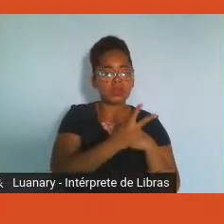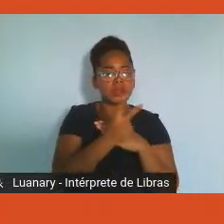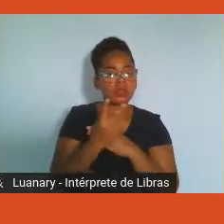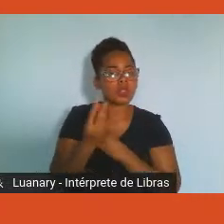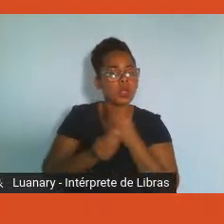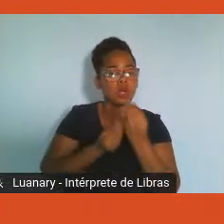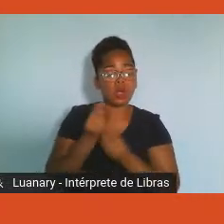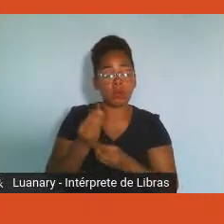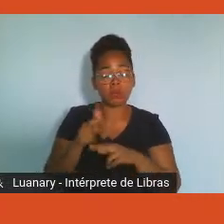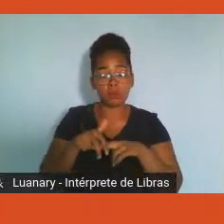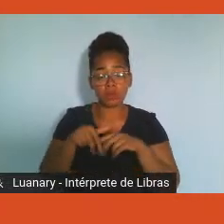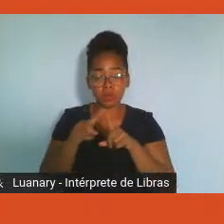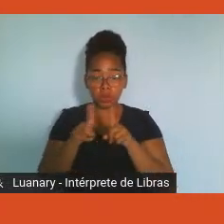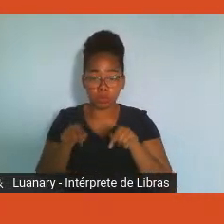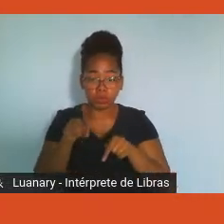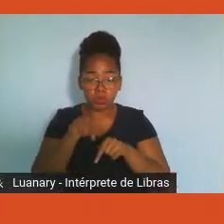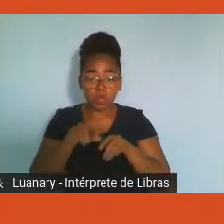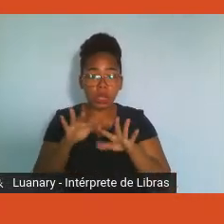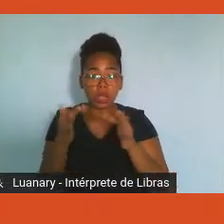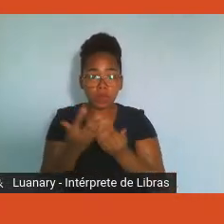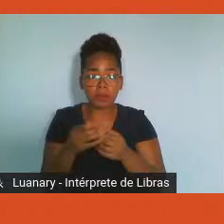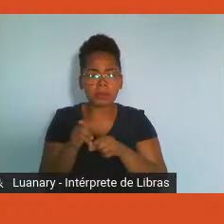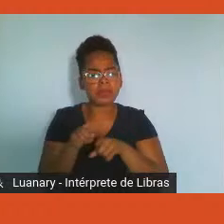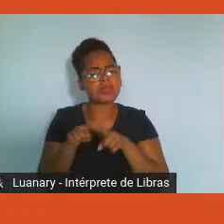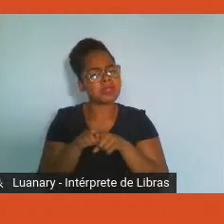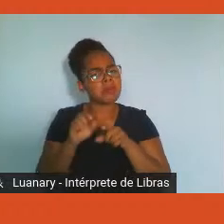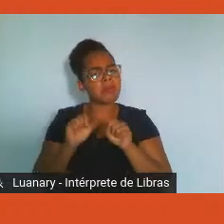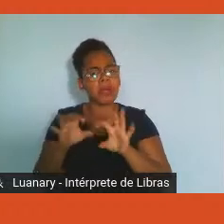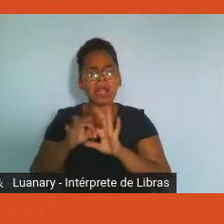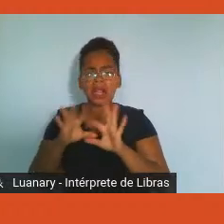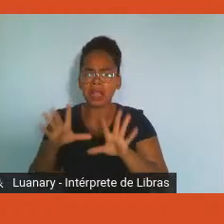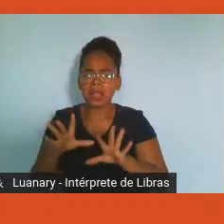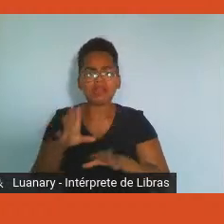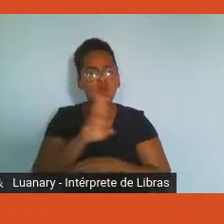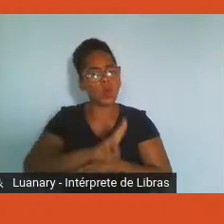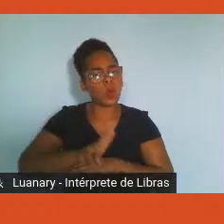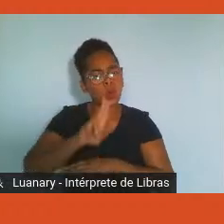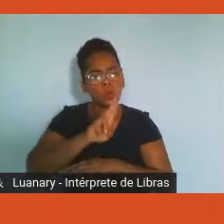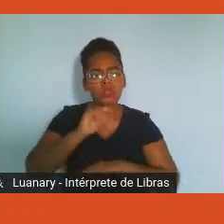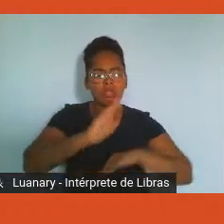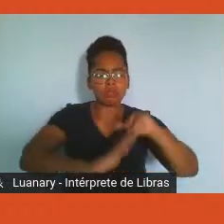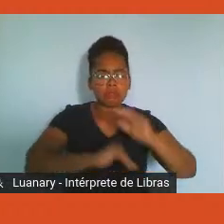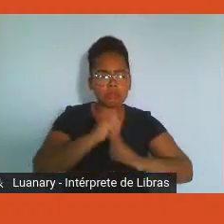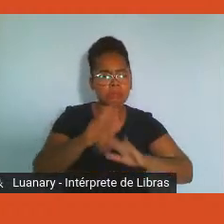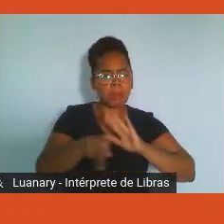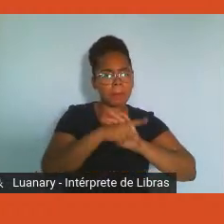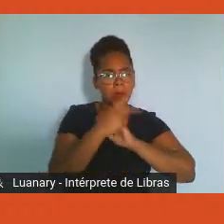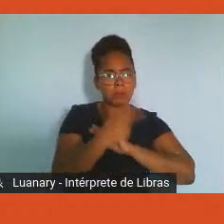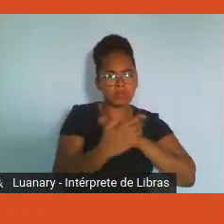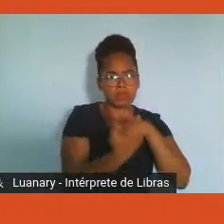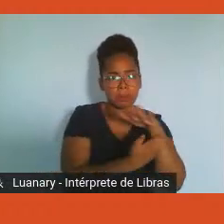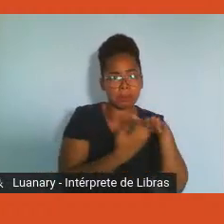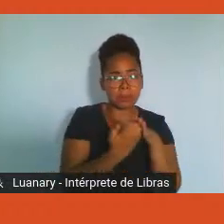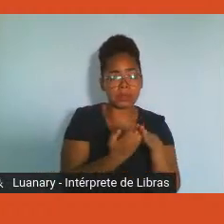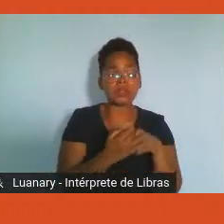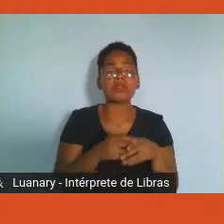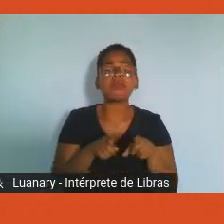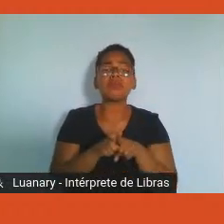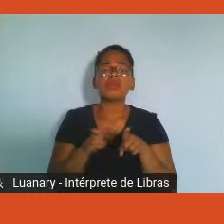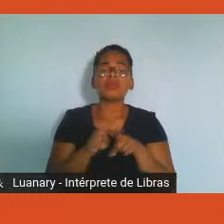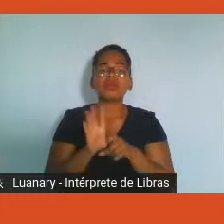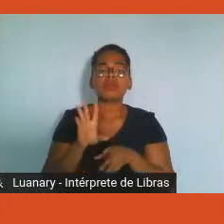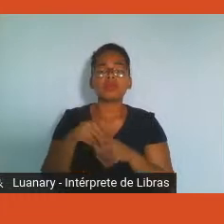eles podem se beneficiar dessas ações e também possuem, dentro dessa cultura organizacional, uma